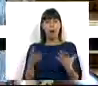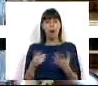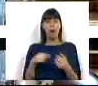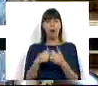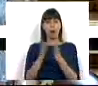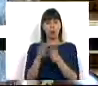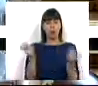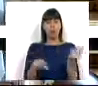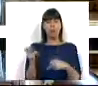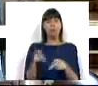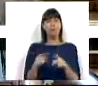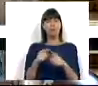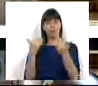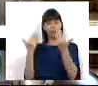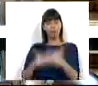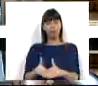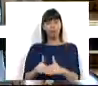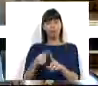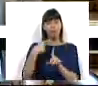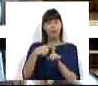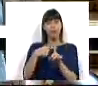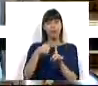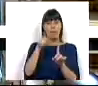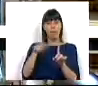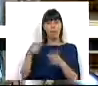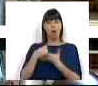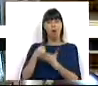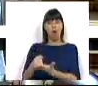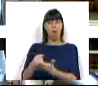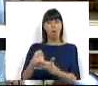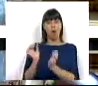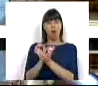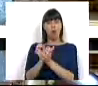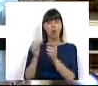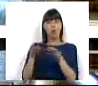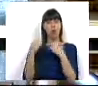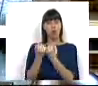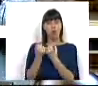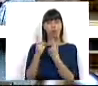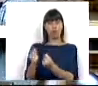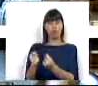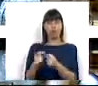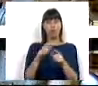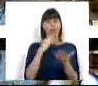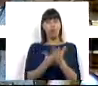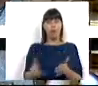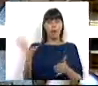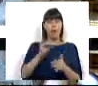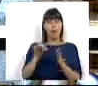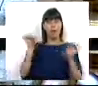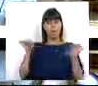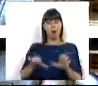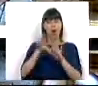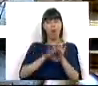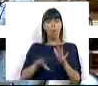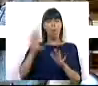face a este acontecimento, restringiram os beneficiários dos apoios sociais. Conclusão, os senhores criaram mais condições